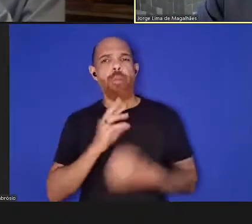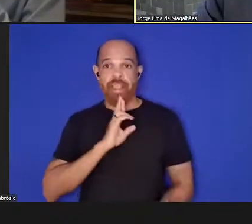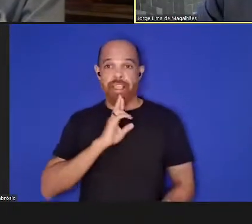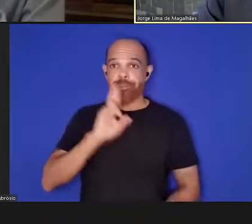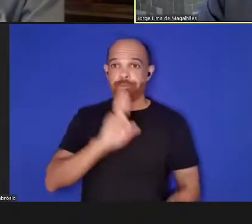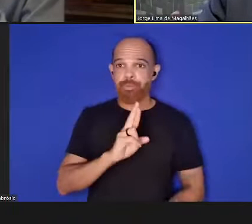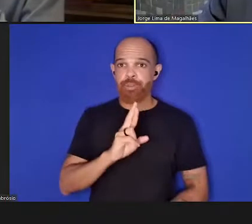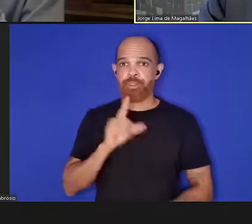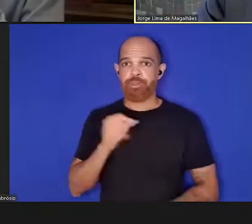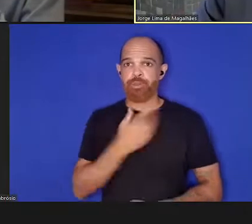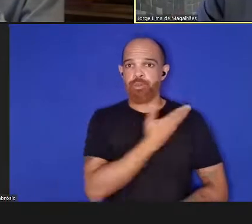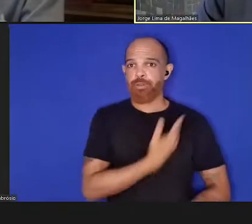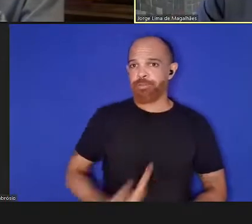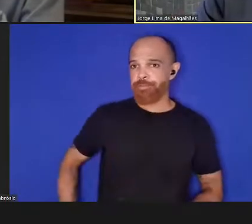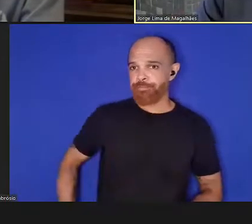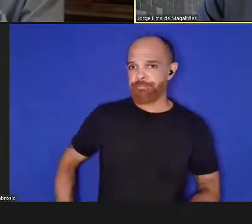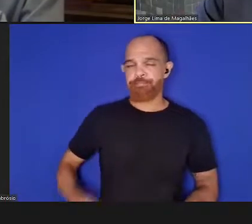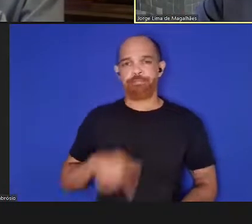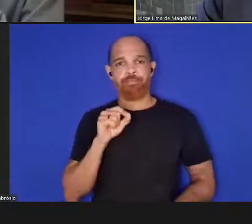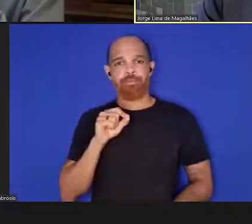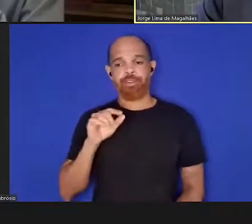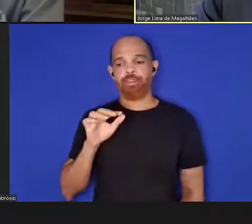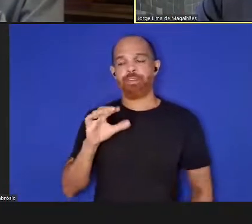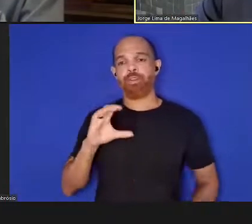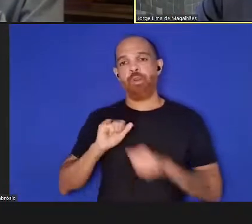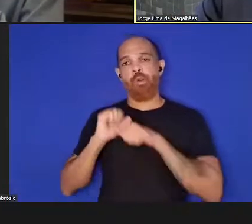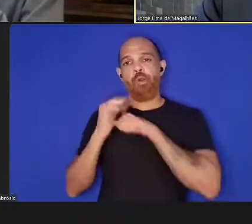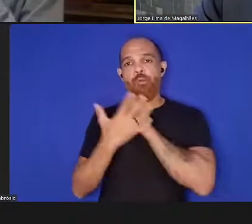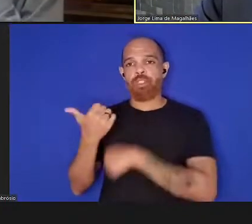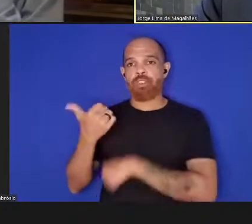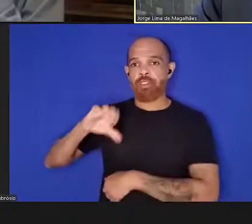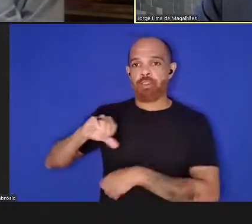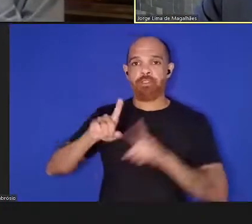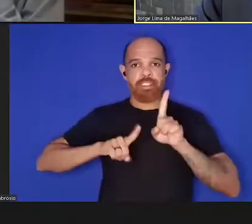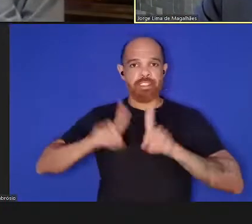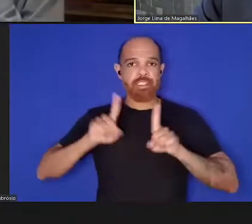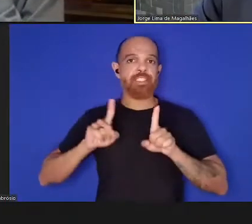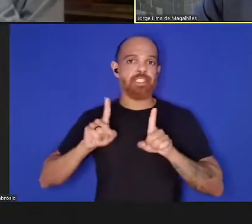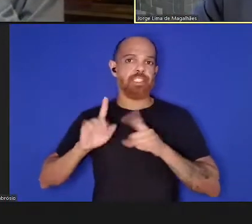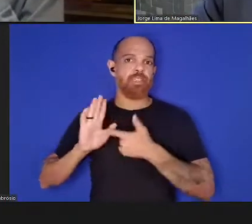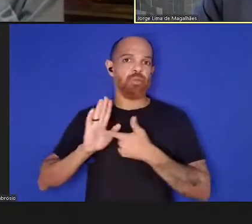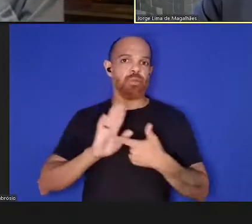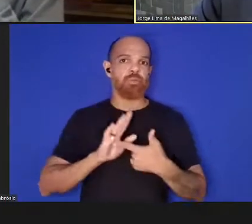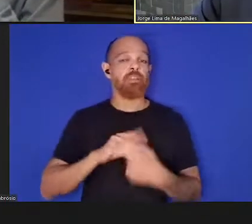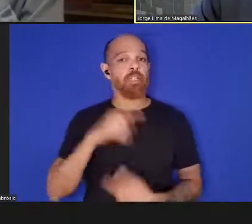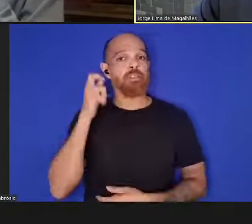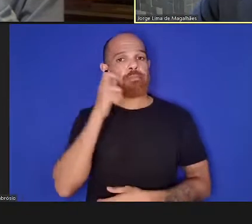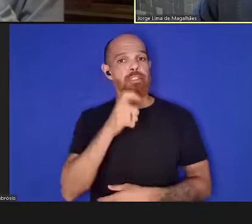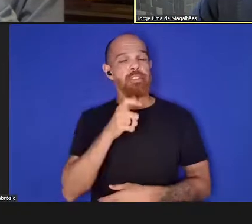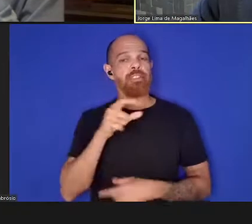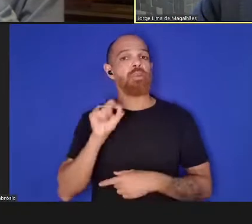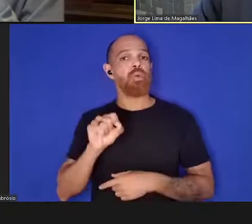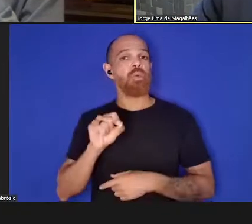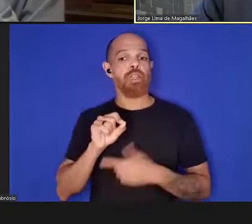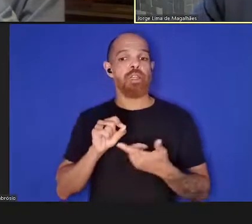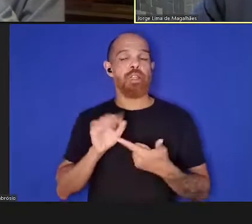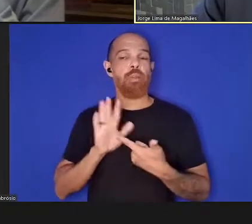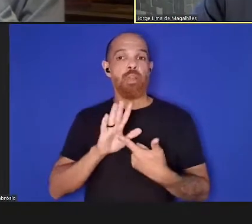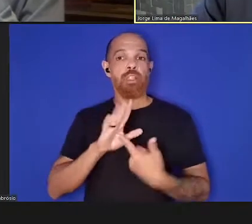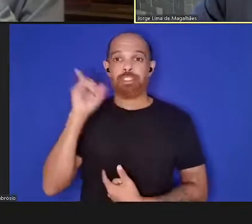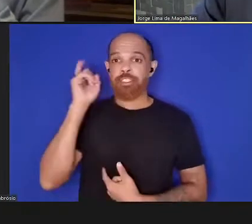dos governos frente a covid-19 com aqueles índices demonstrados interessante demonstrar o desafio